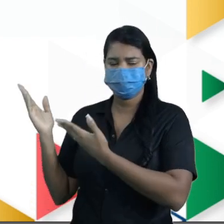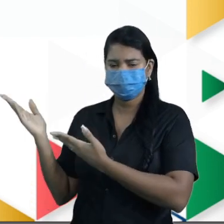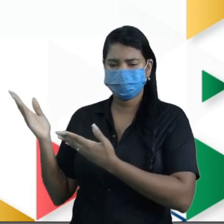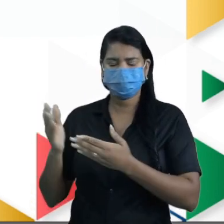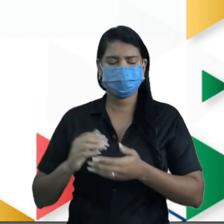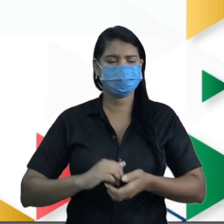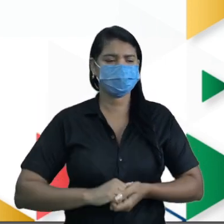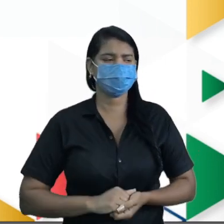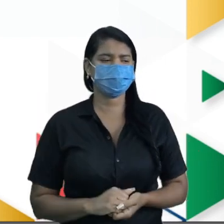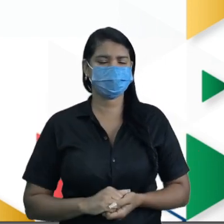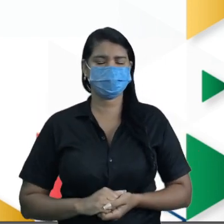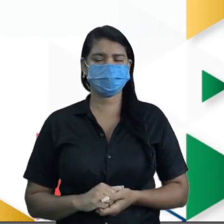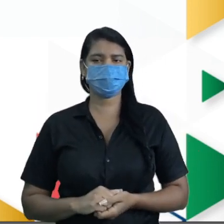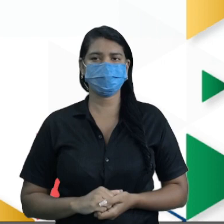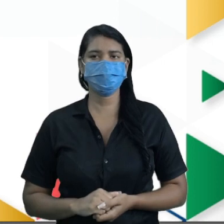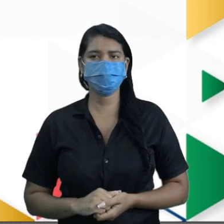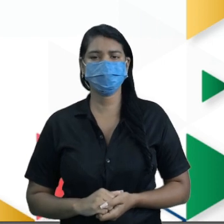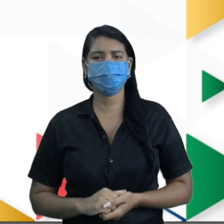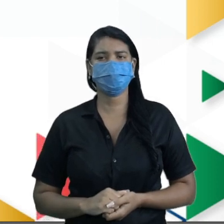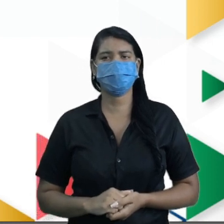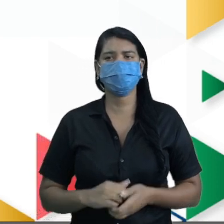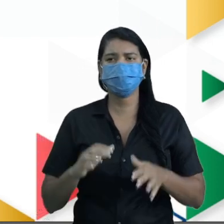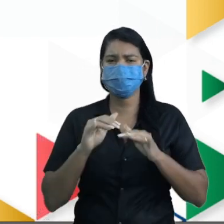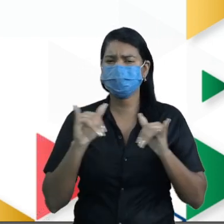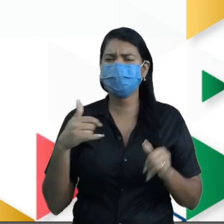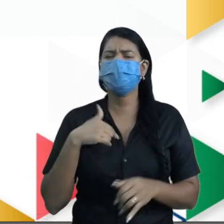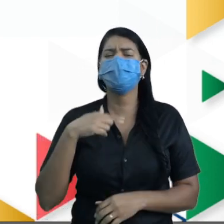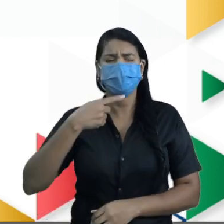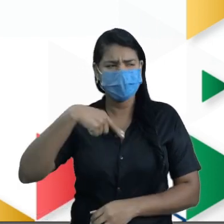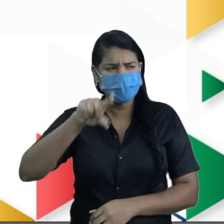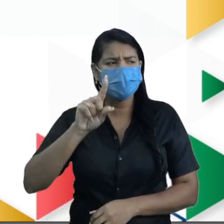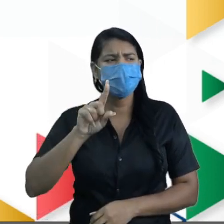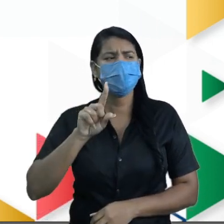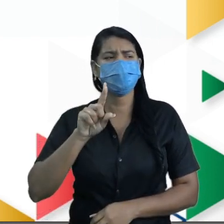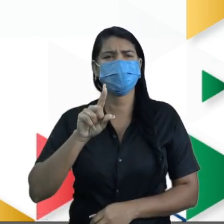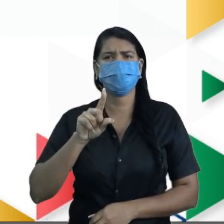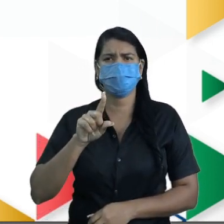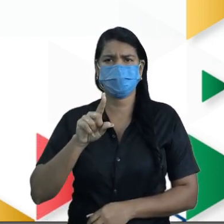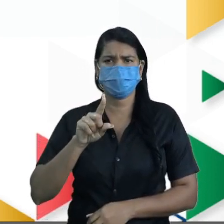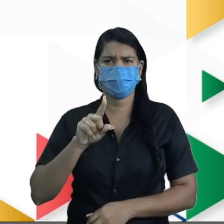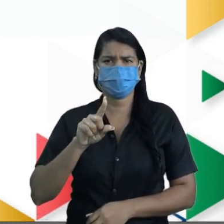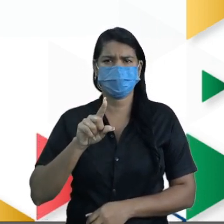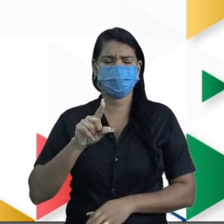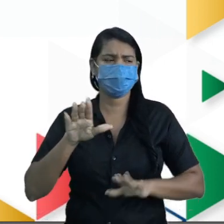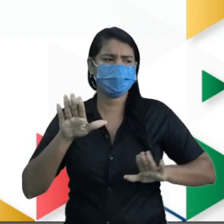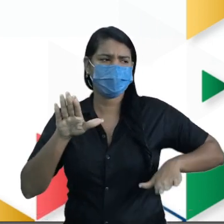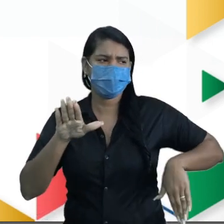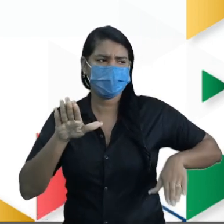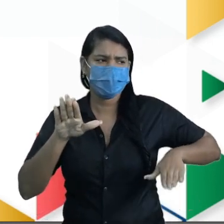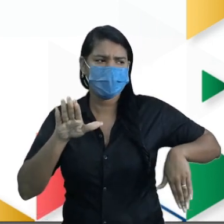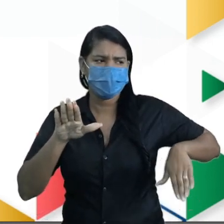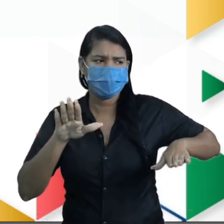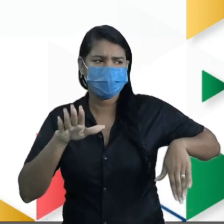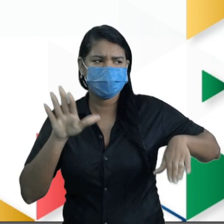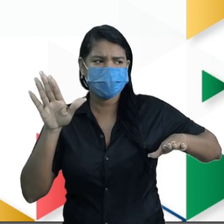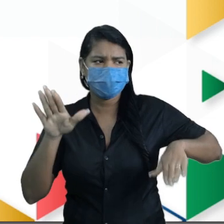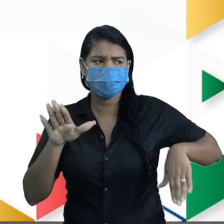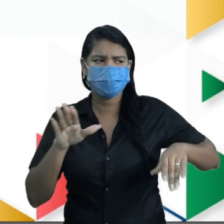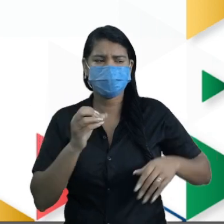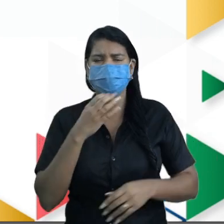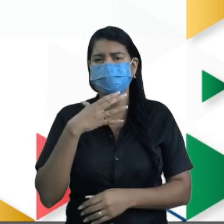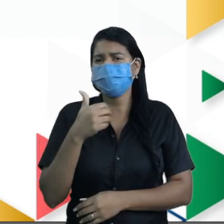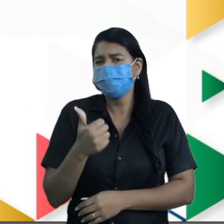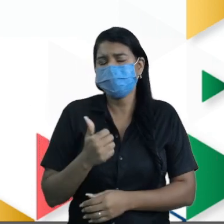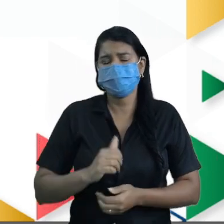Beleza? Tranquilo? Outros disseram, eu vou a... É a praia, né? Eu vou à praia. Então, beleza.